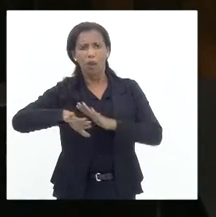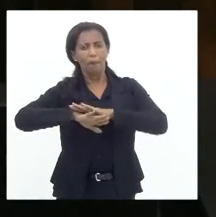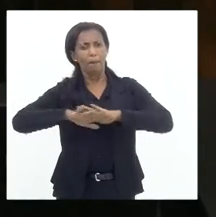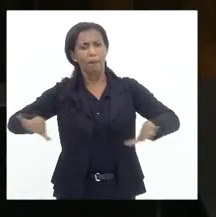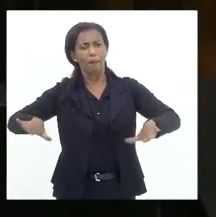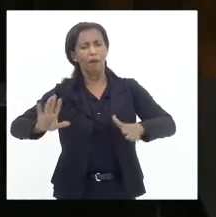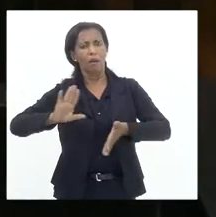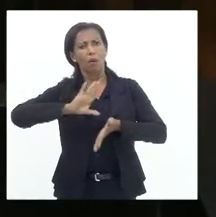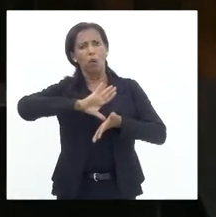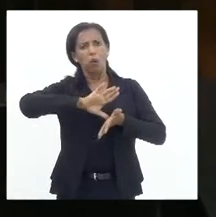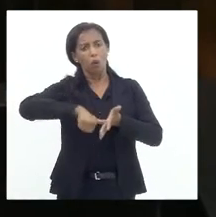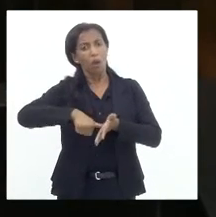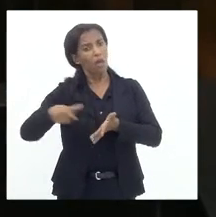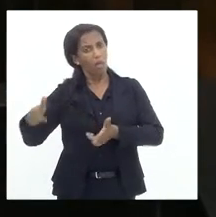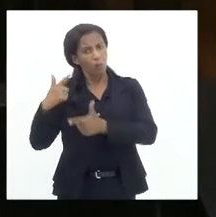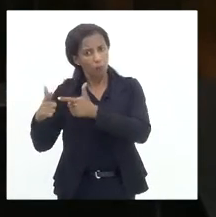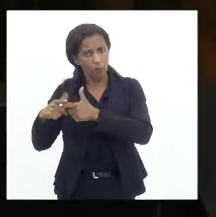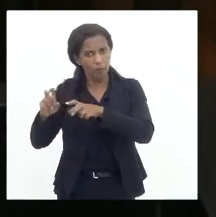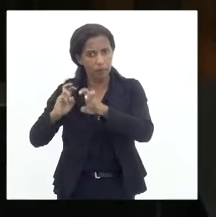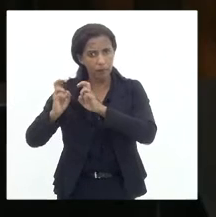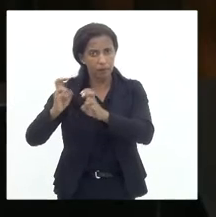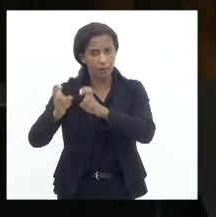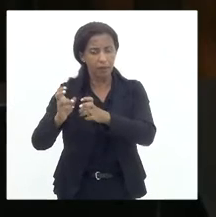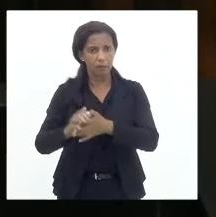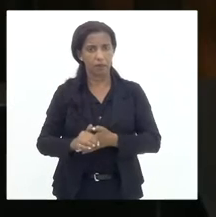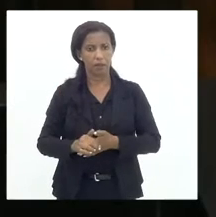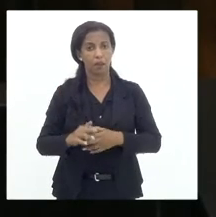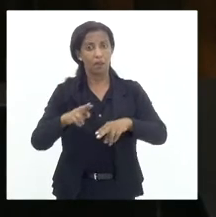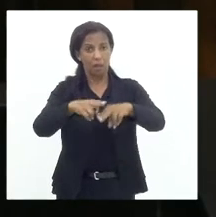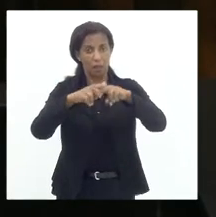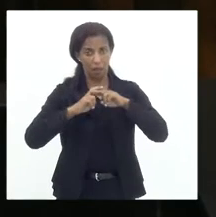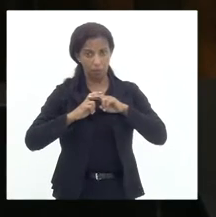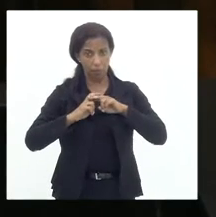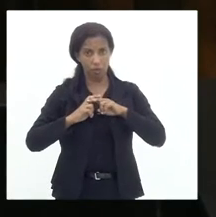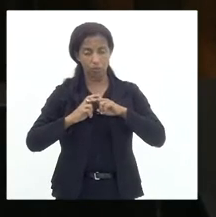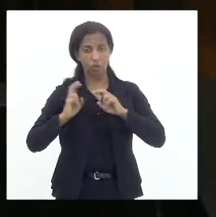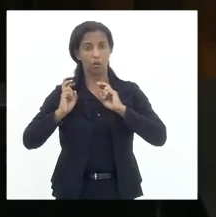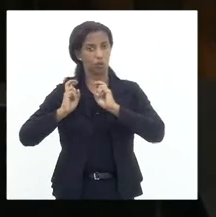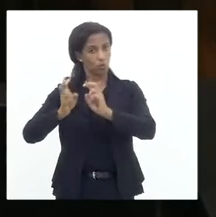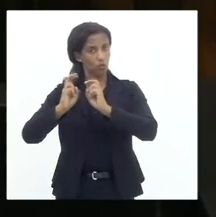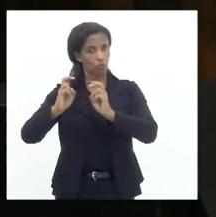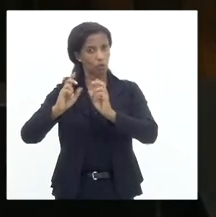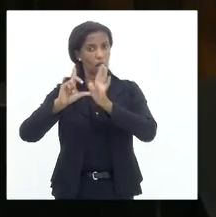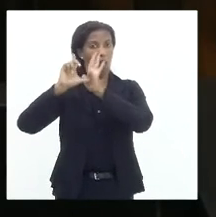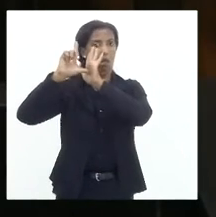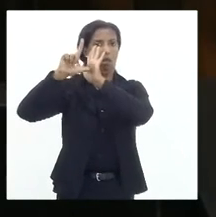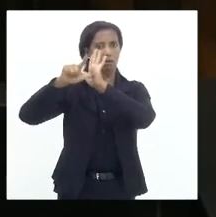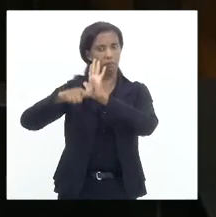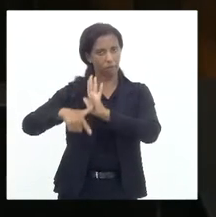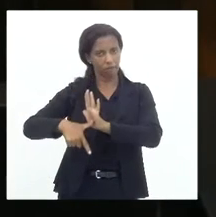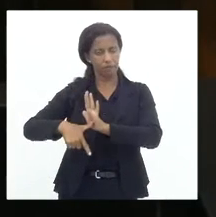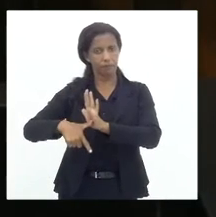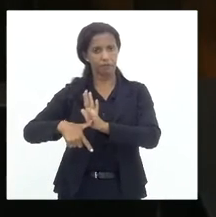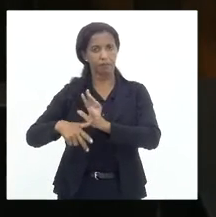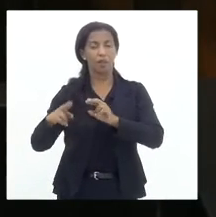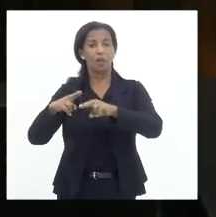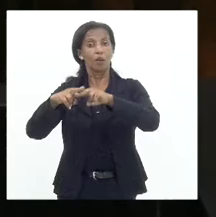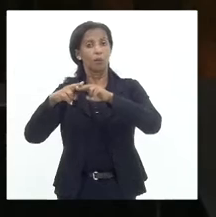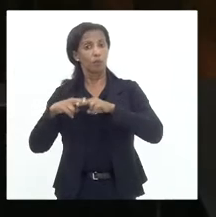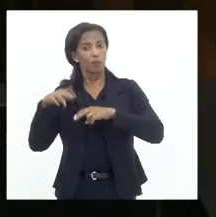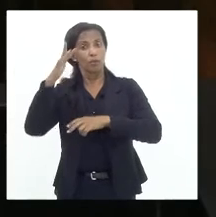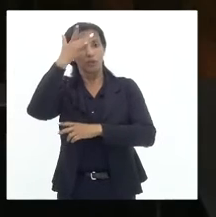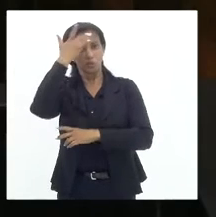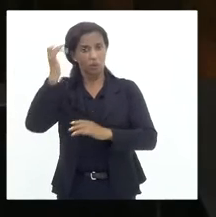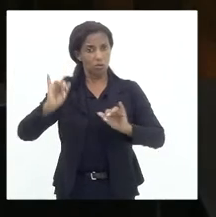furto. É esse o problema da supervia? É por isso que os trens atrasam? É por isso que as pessoas